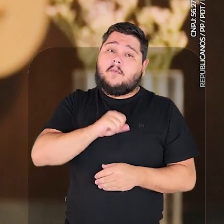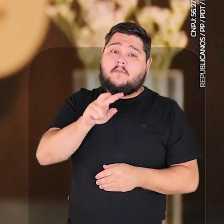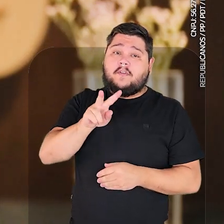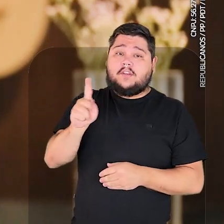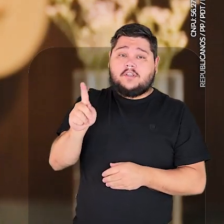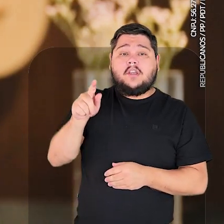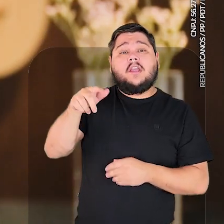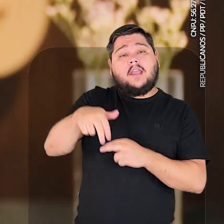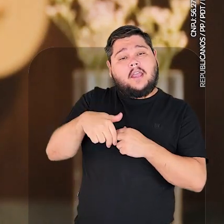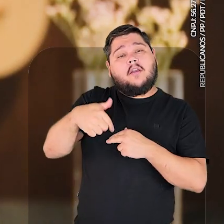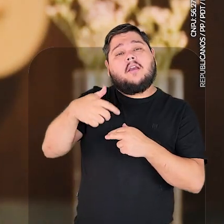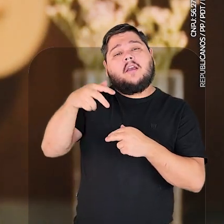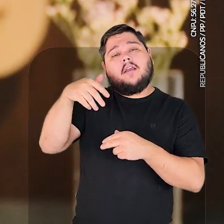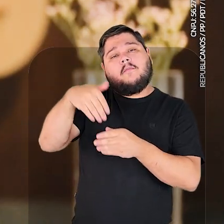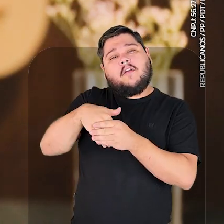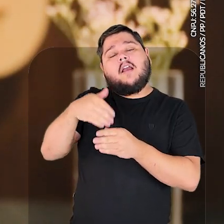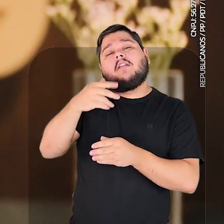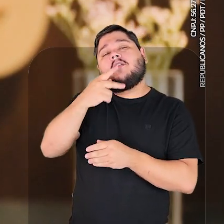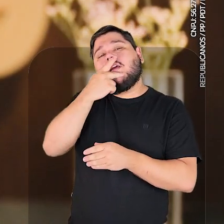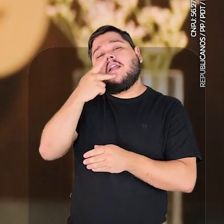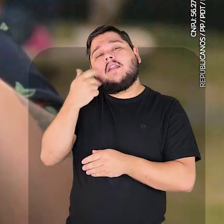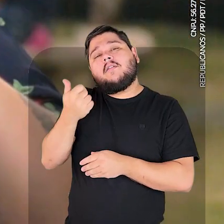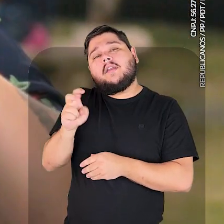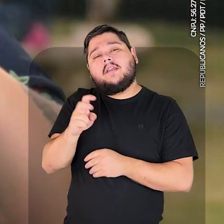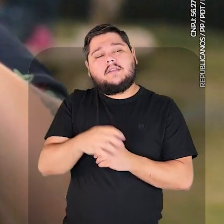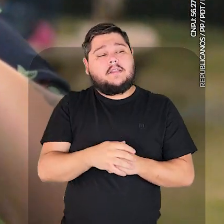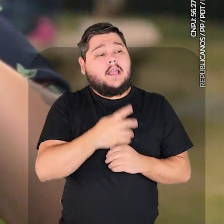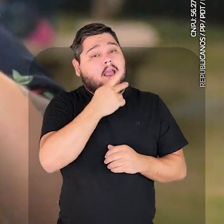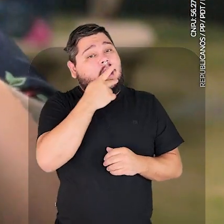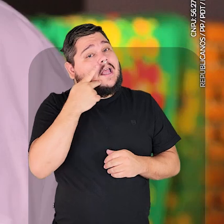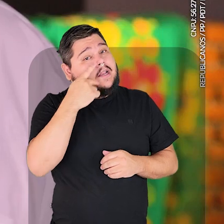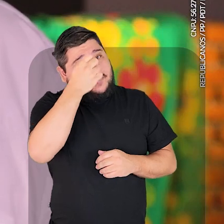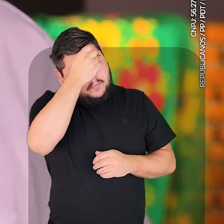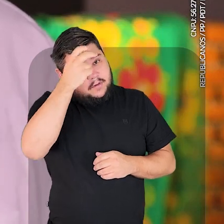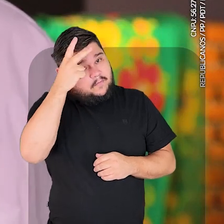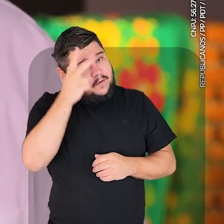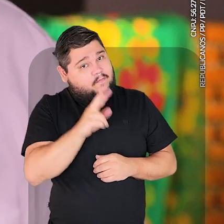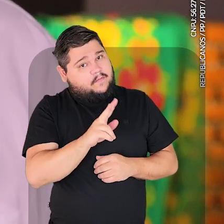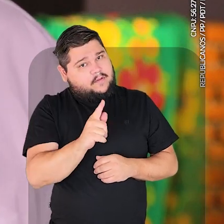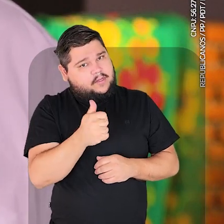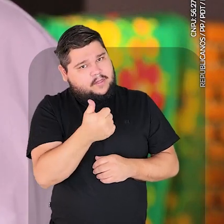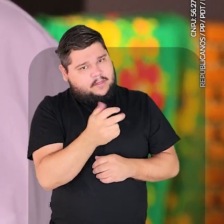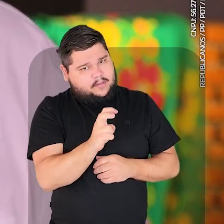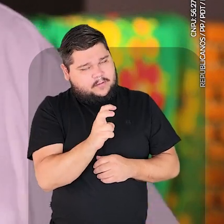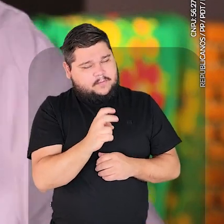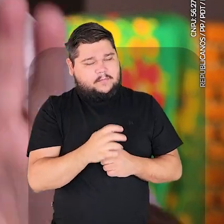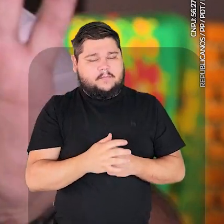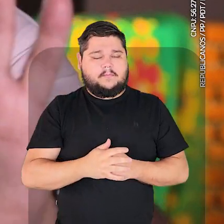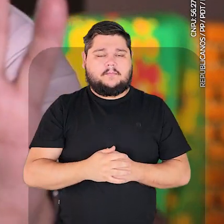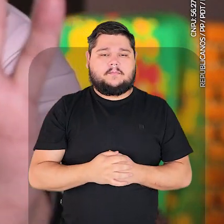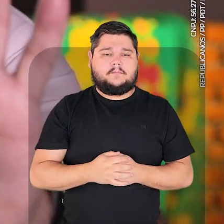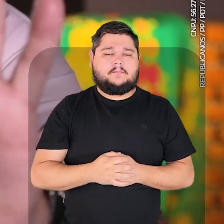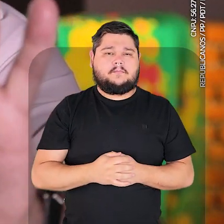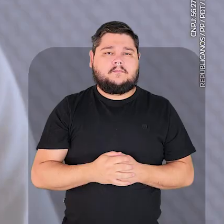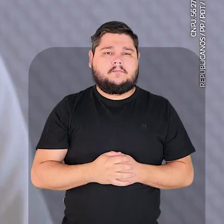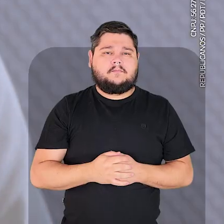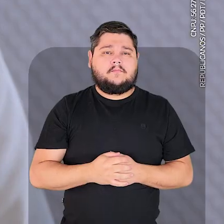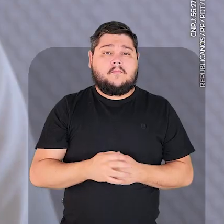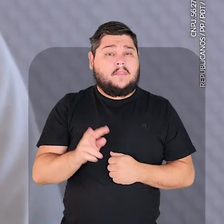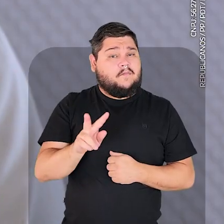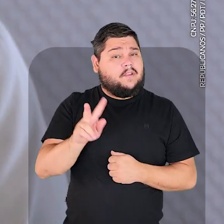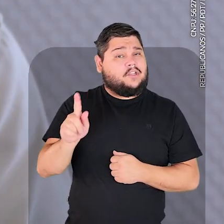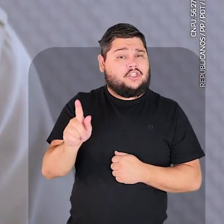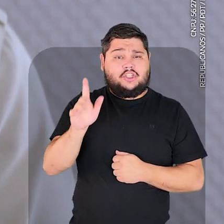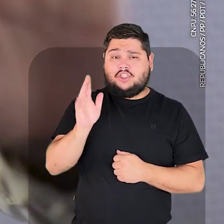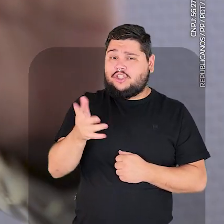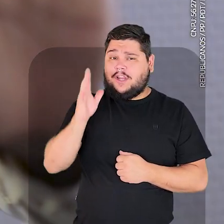mulher, vamos com o Calil, é 15. Eu voto 15. Eu amo o Varzé Grande, sou Calil, 15. Calil